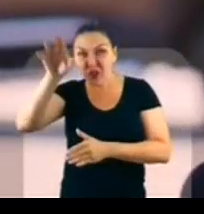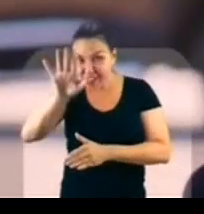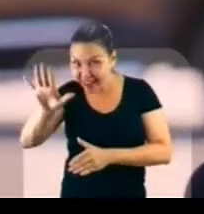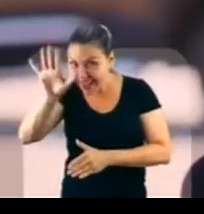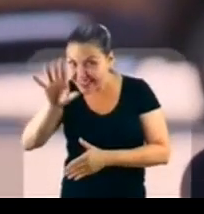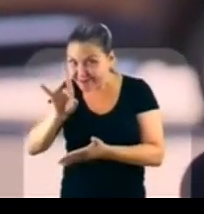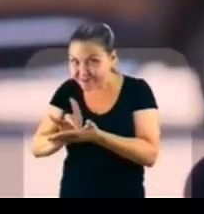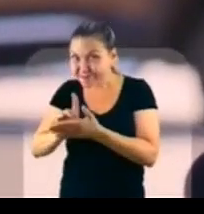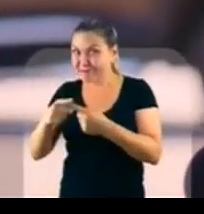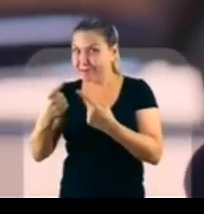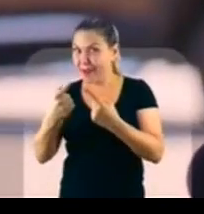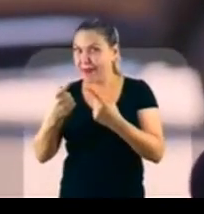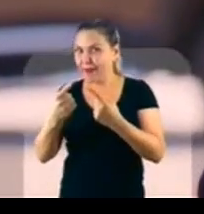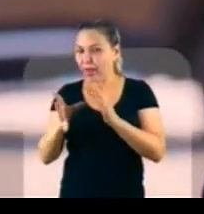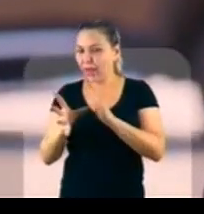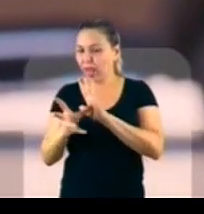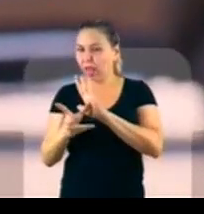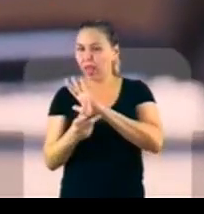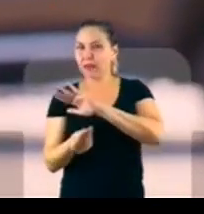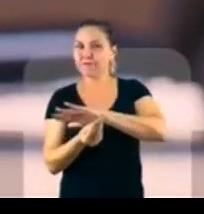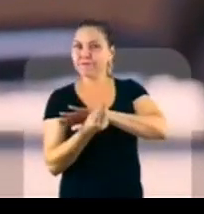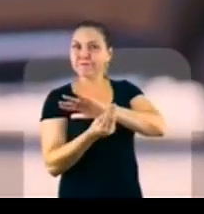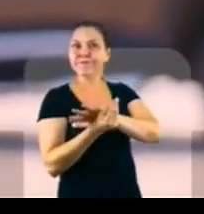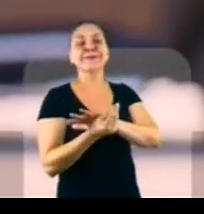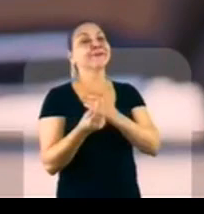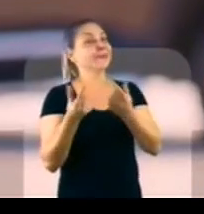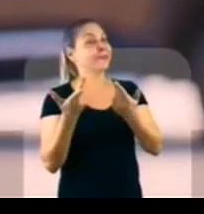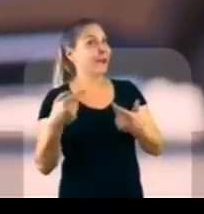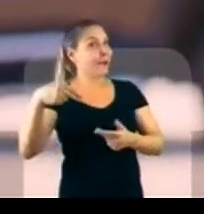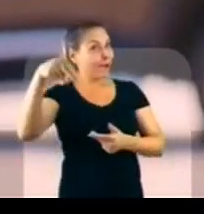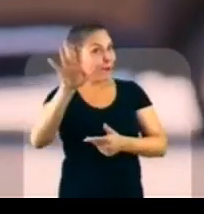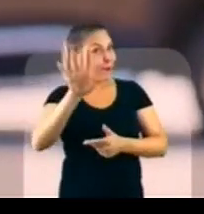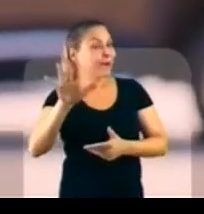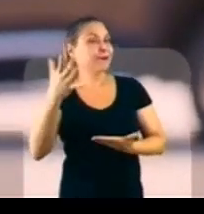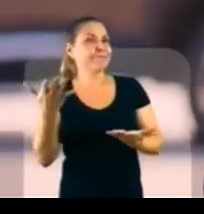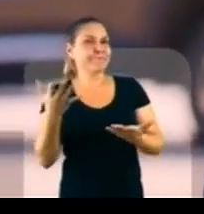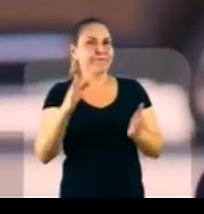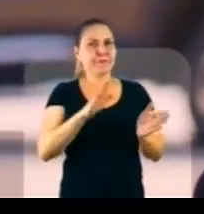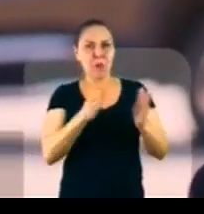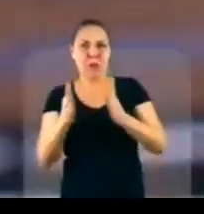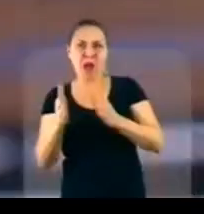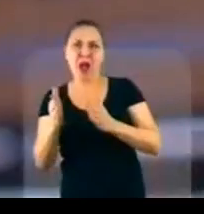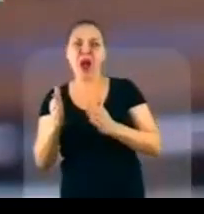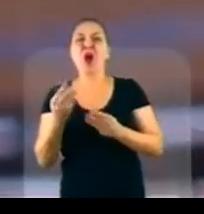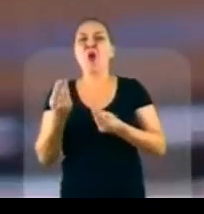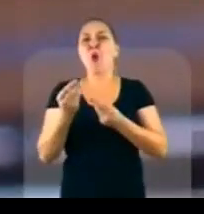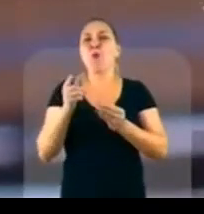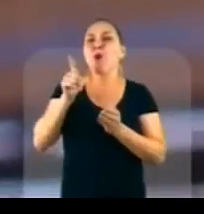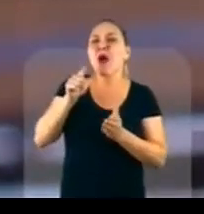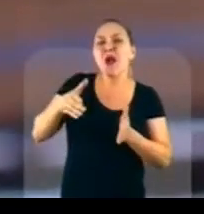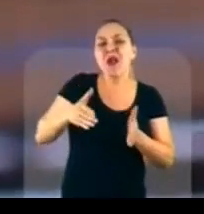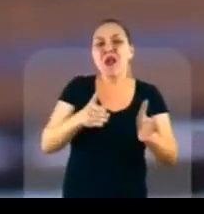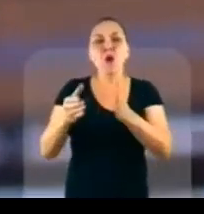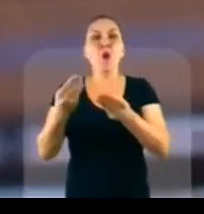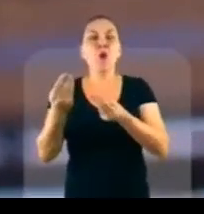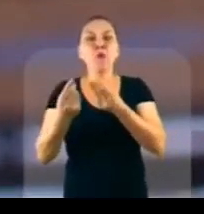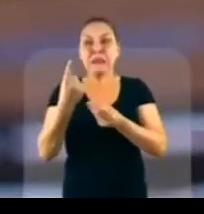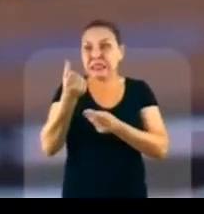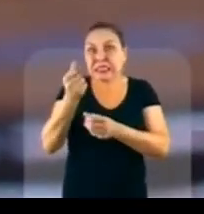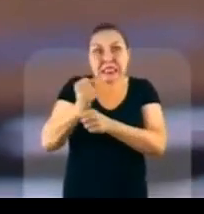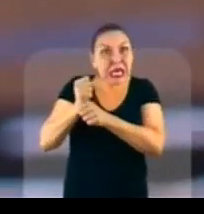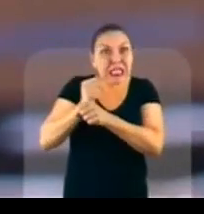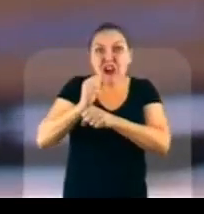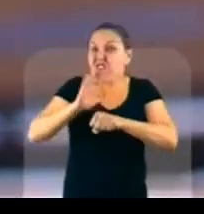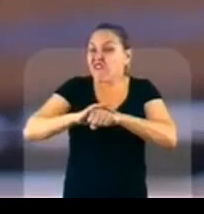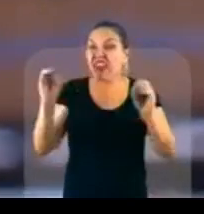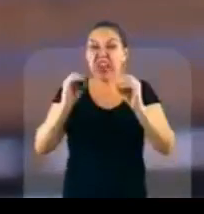Essa transcussão do Rio São Francisco que o PT passou dezesseis anos lá e não fizeram e agora ele chegou, concluiu essa obra para a Paraíba, a coisa mais importante